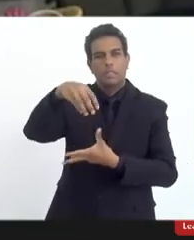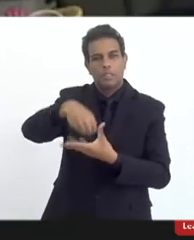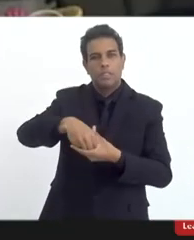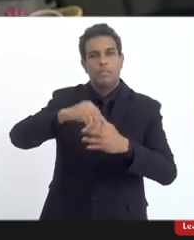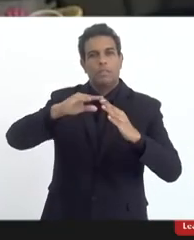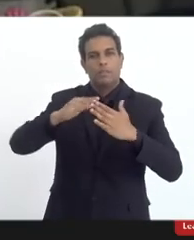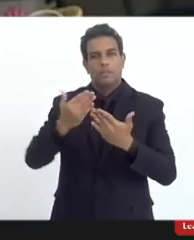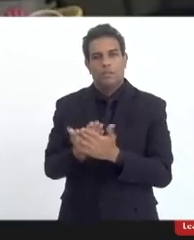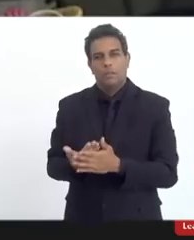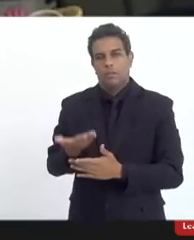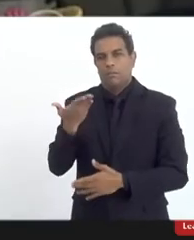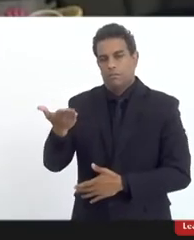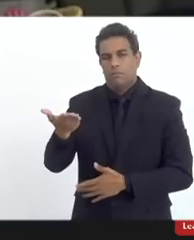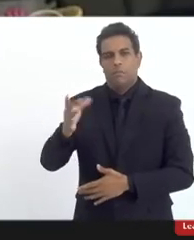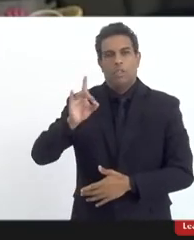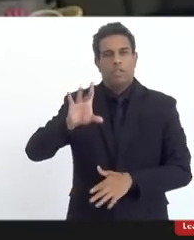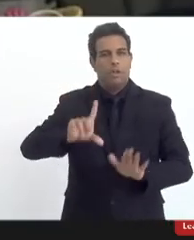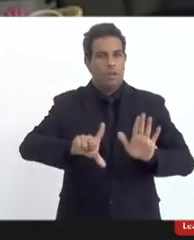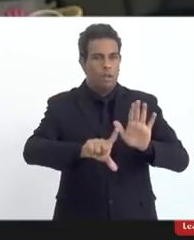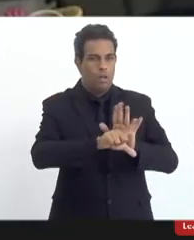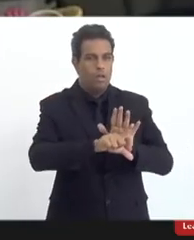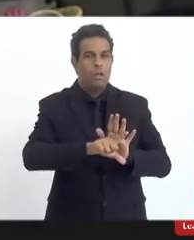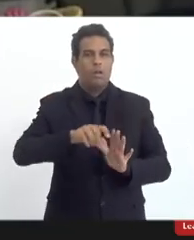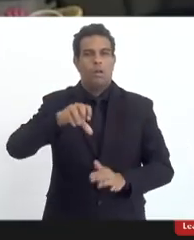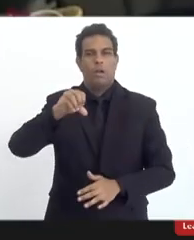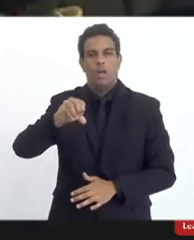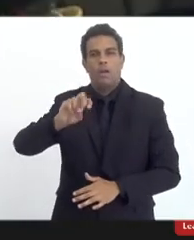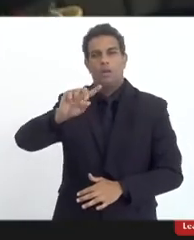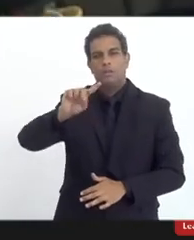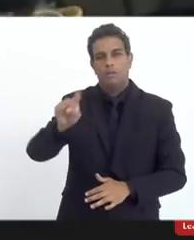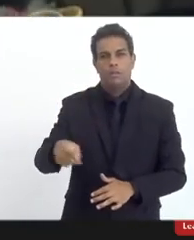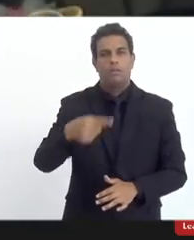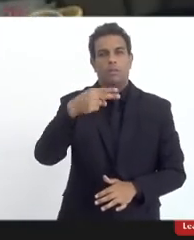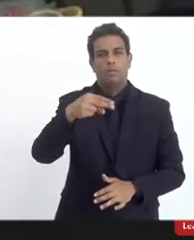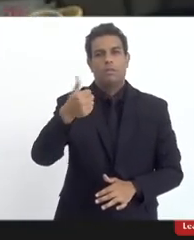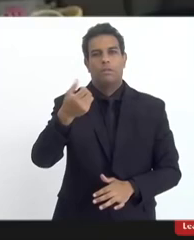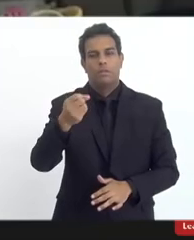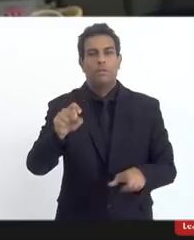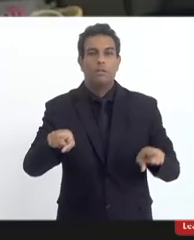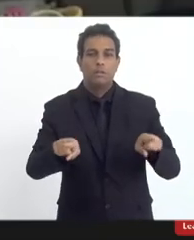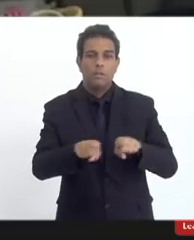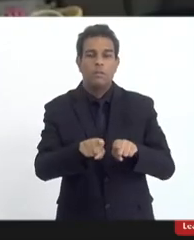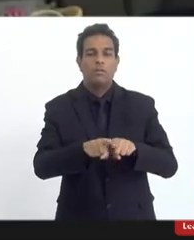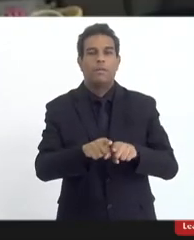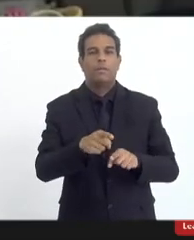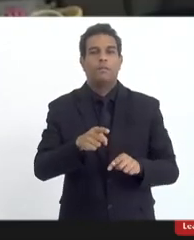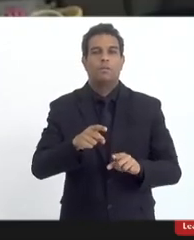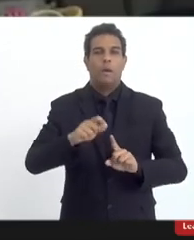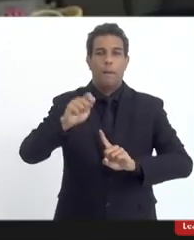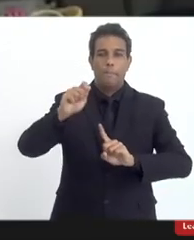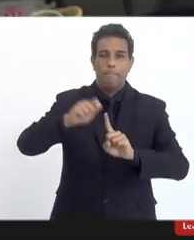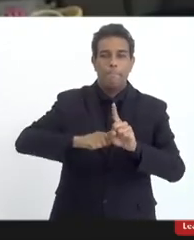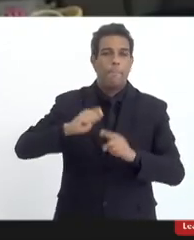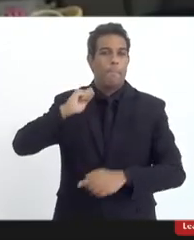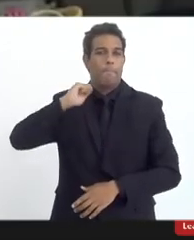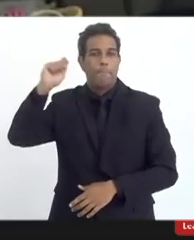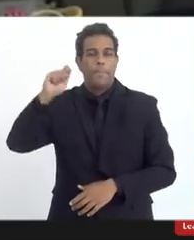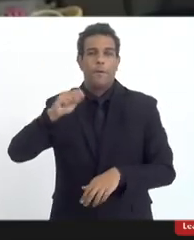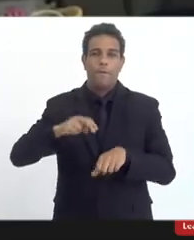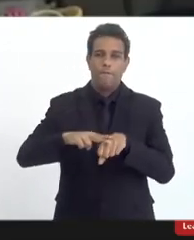essa lei não só a 9.210 como também a do Abril Verde que